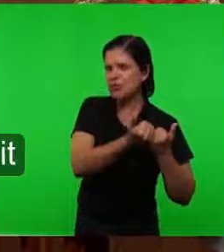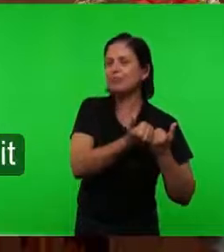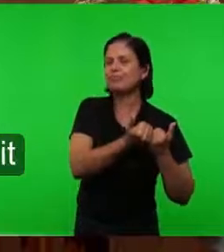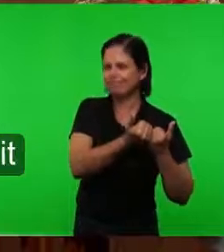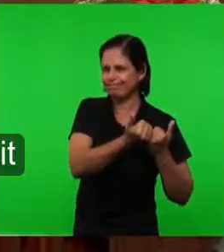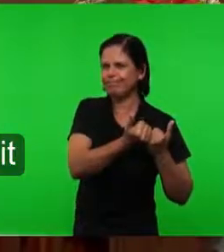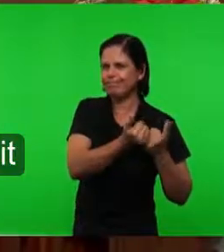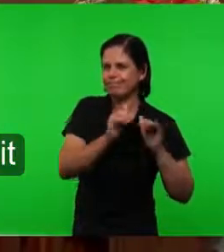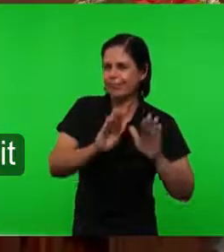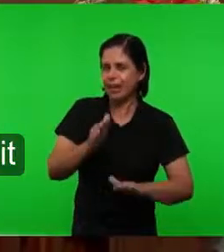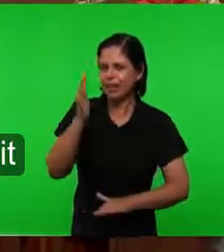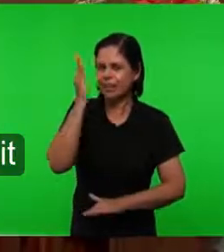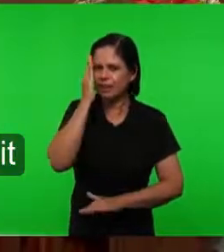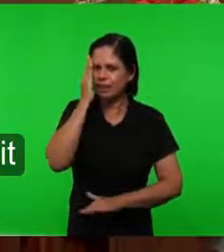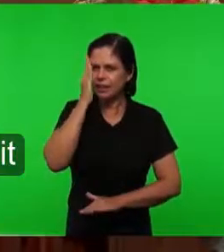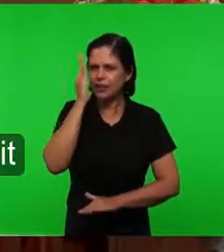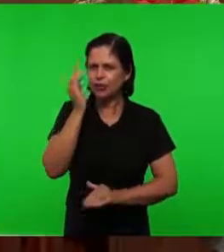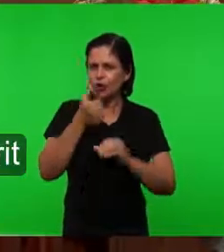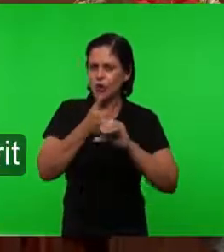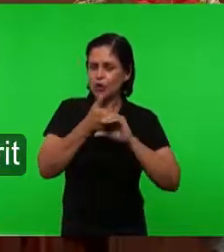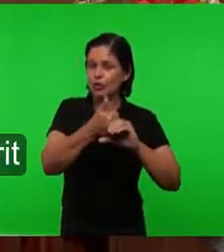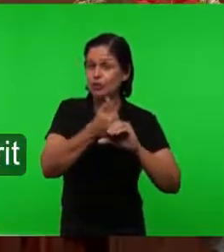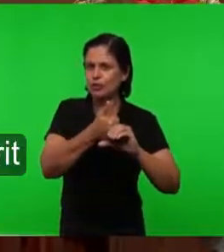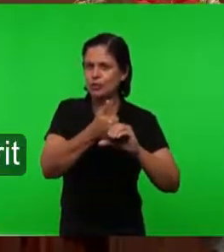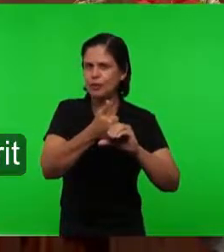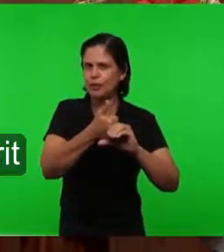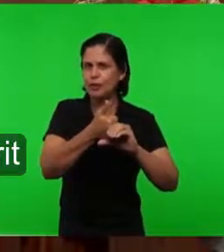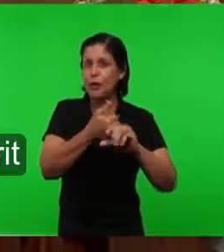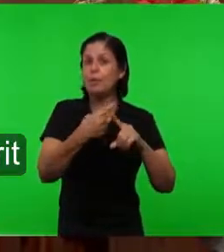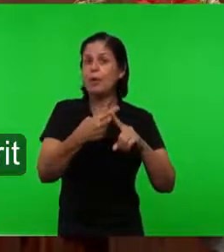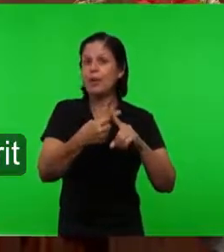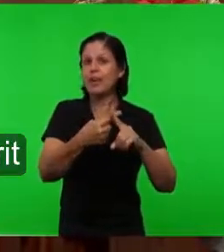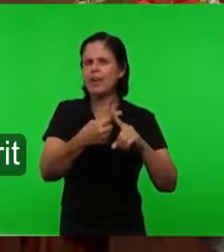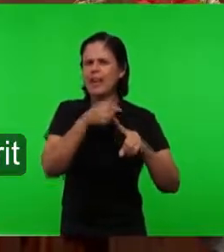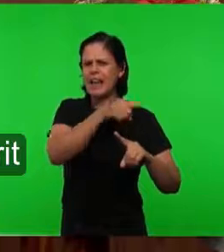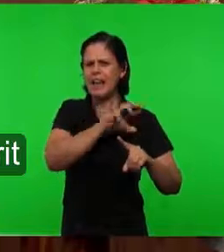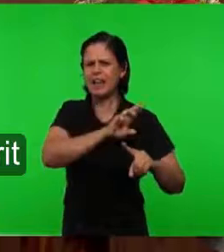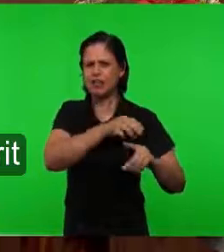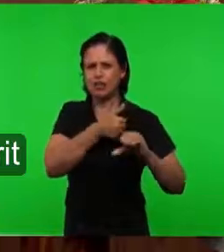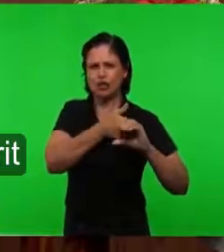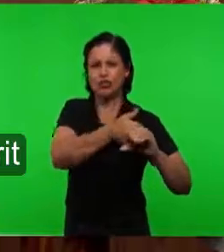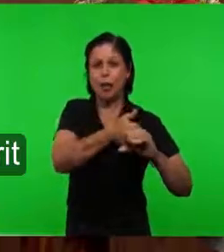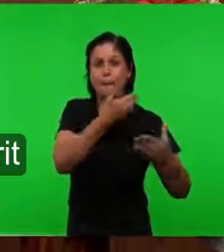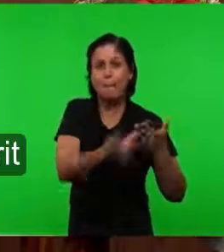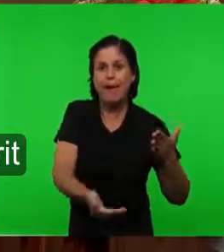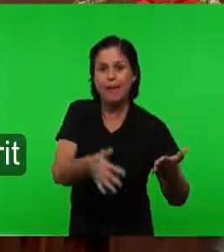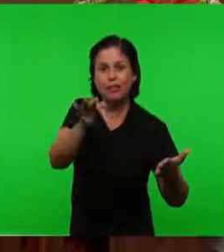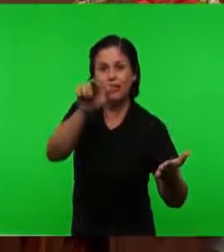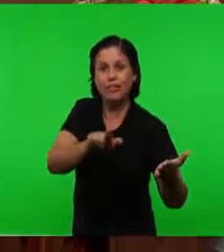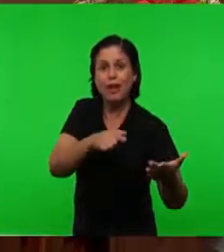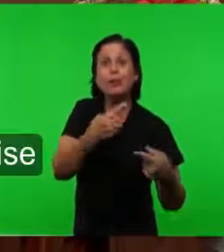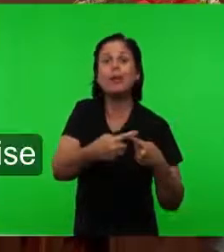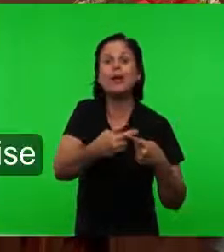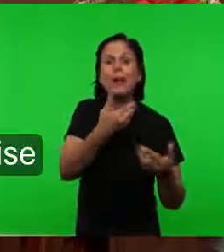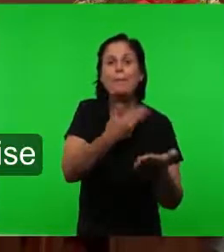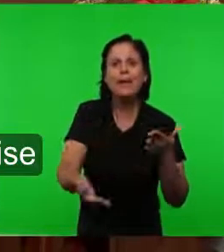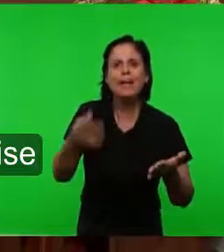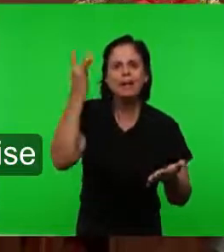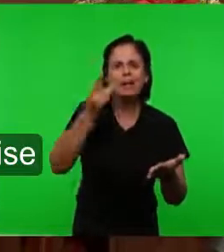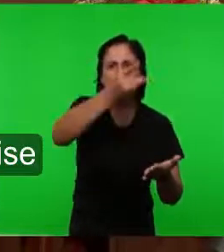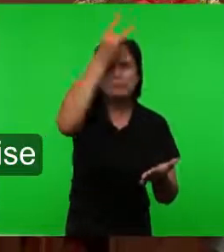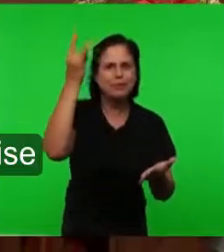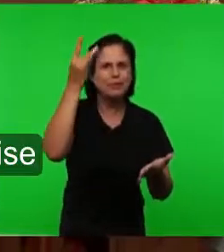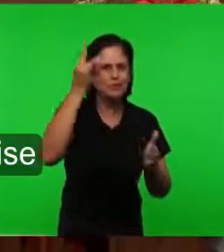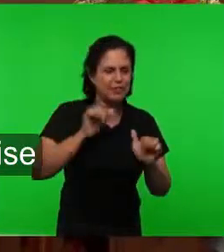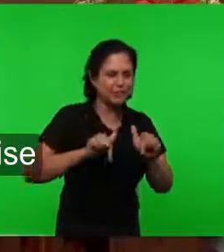Mas o entendimento Do cristianismo Quando ele perde A fé Quando ele perde A operação Do Espírito Santo Quando